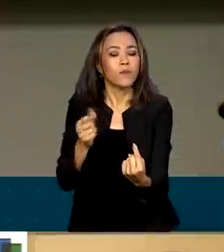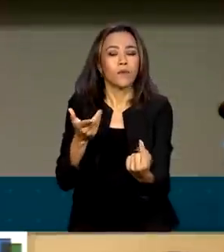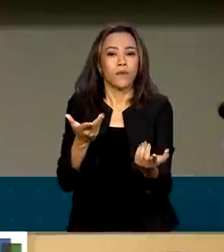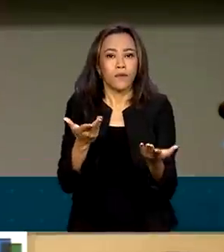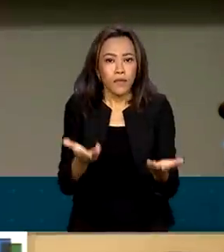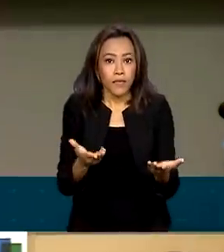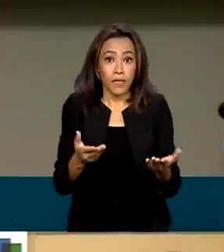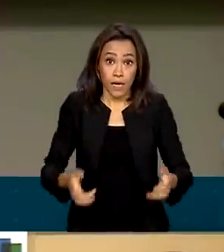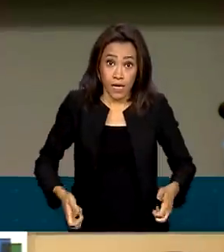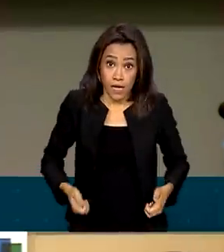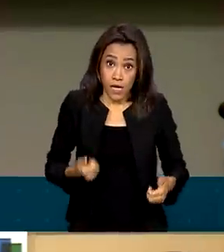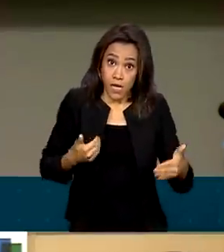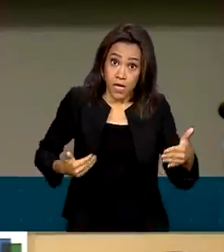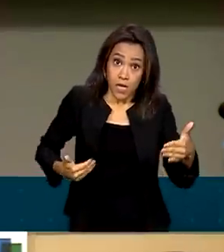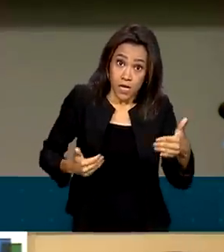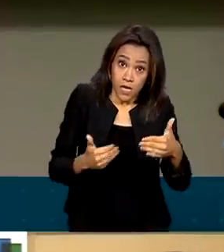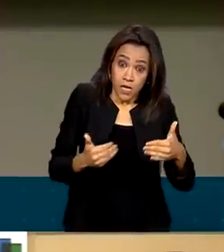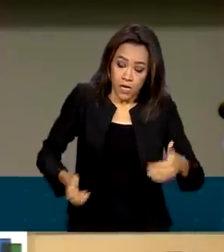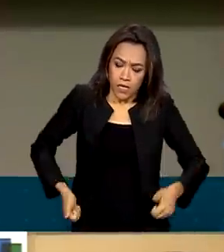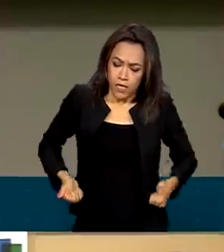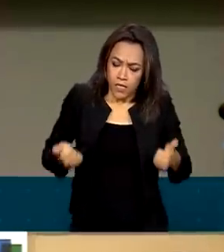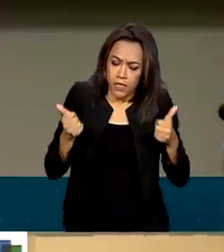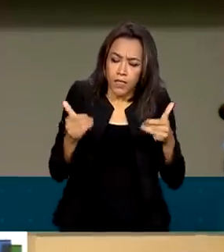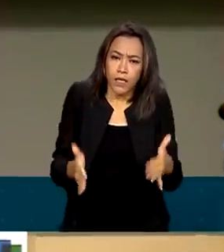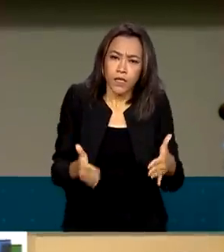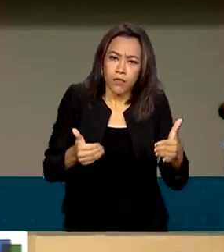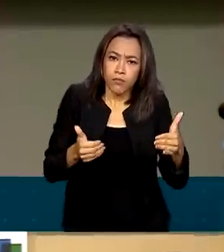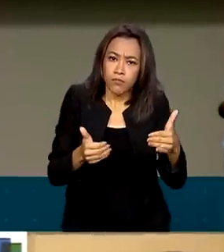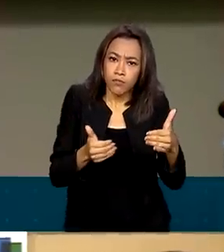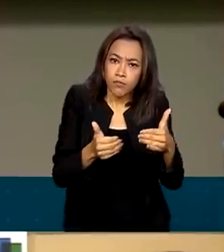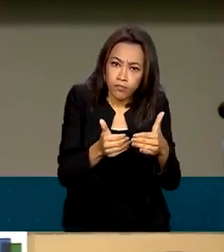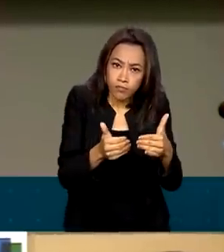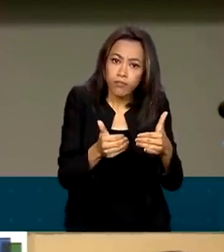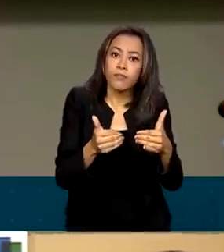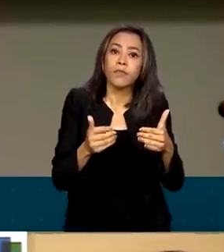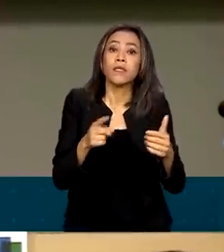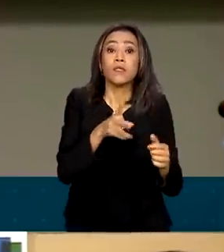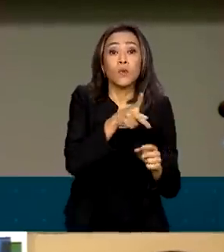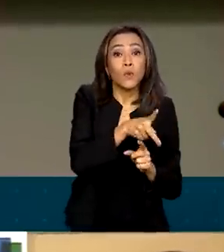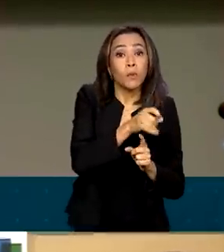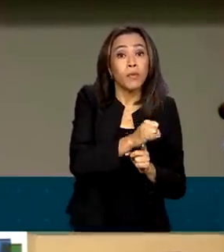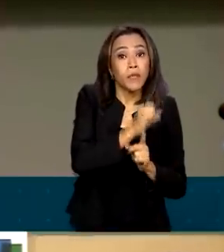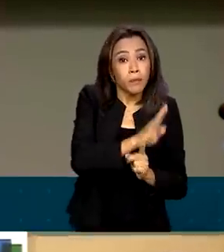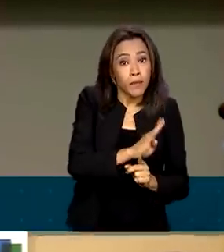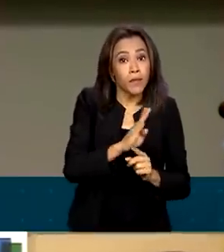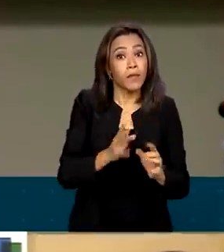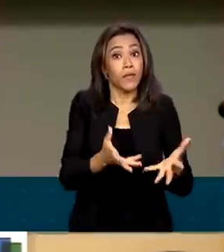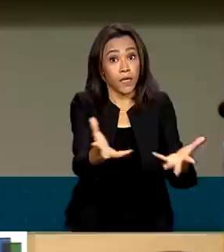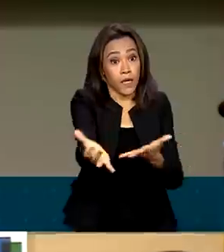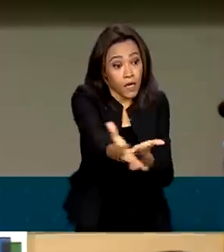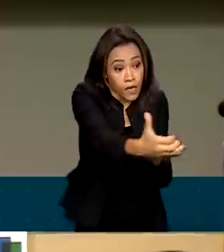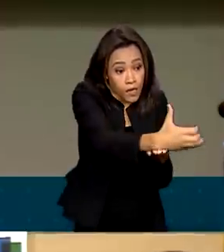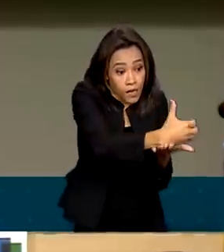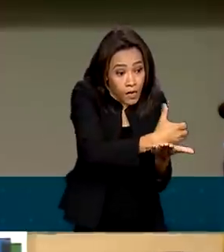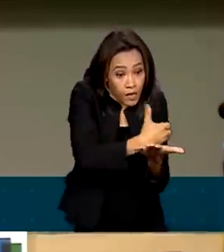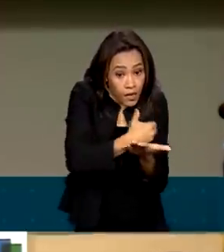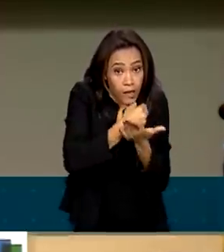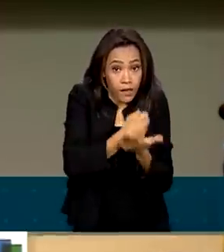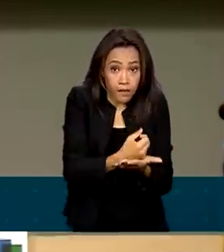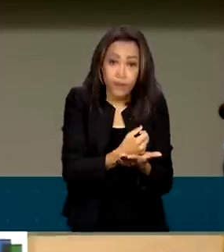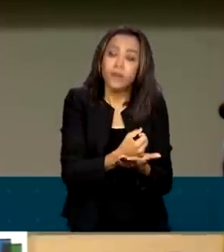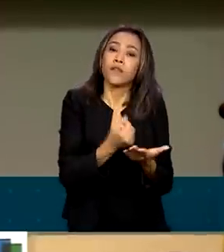a despesa se aproxime da de 2022, como proporção do PIB, e que a receita se aproxime de